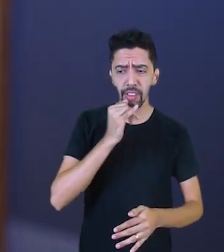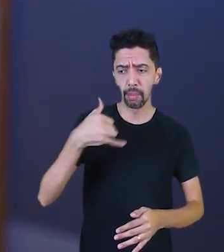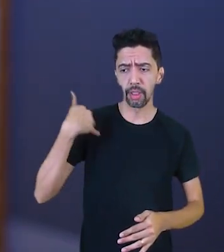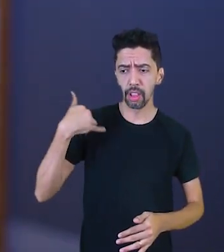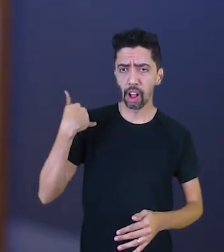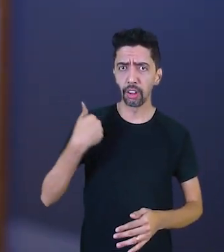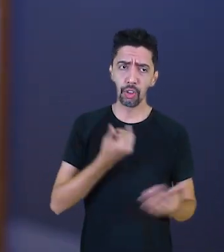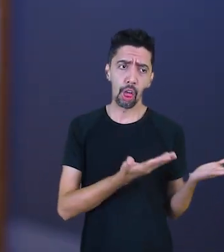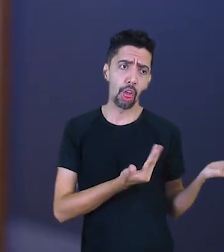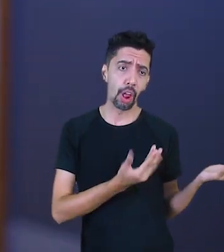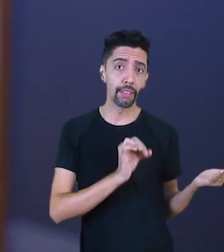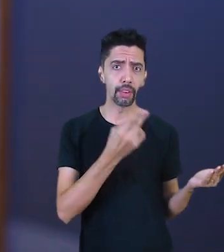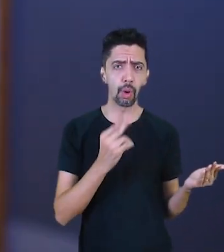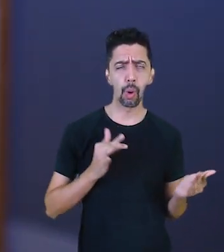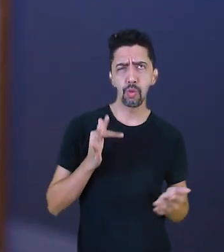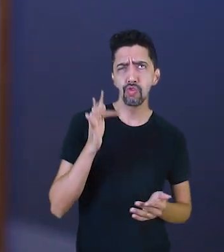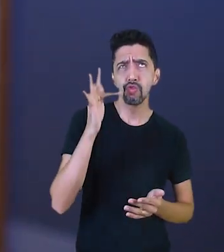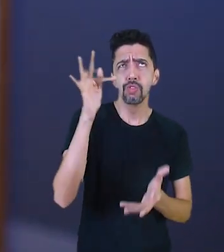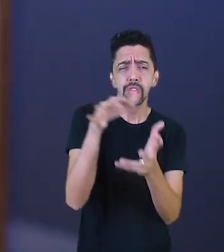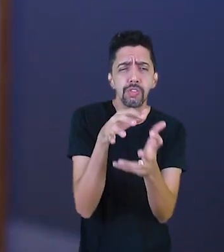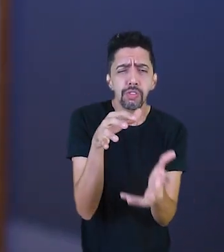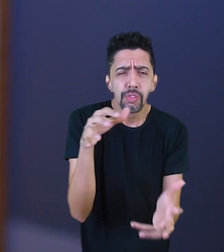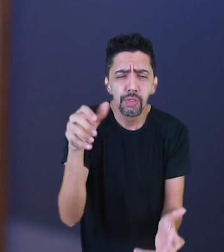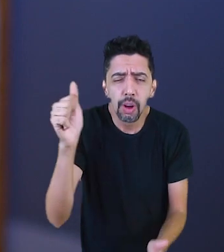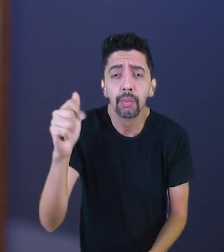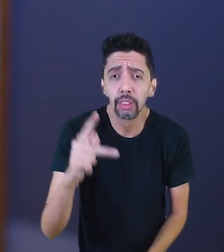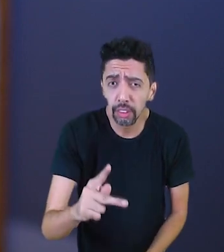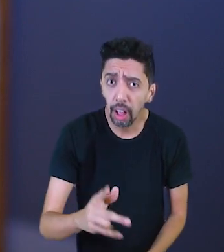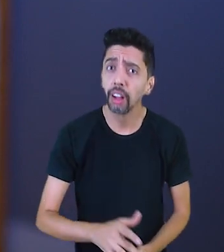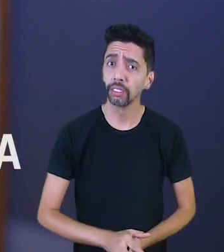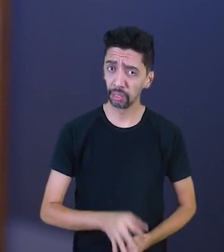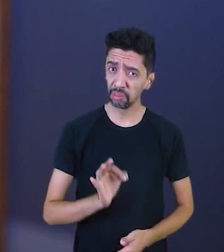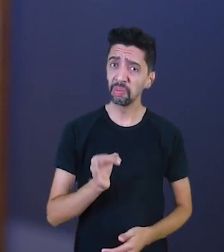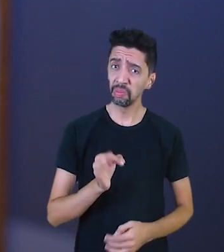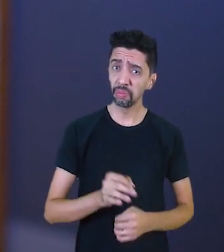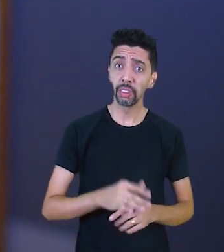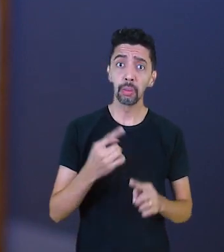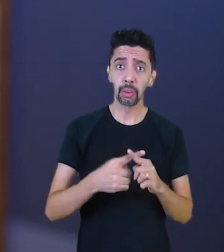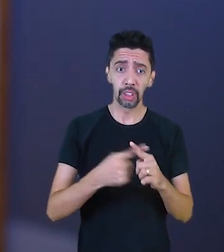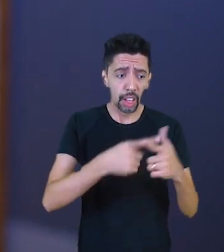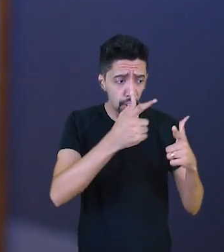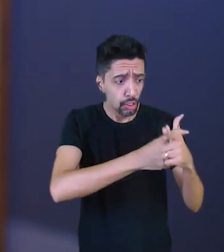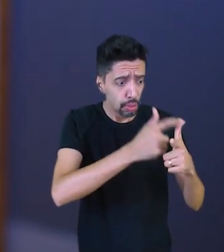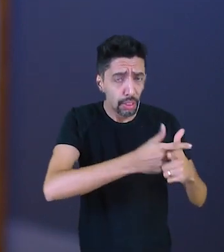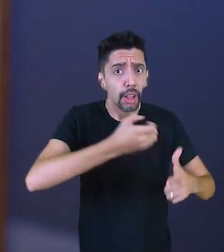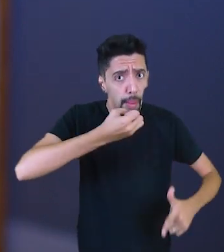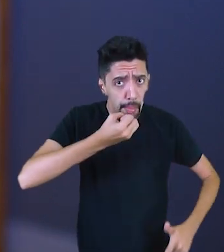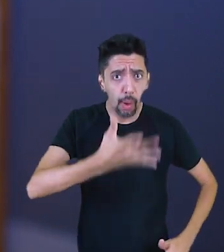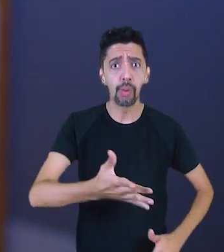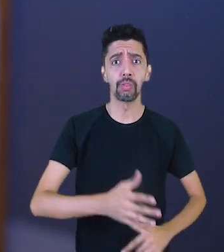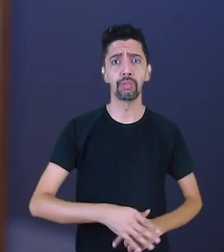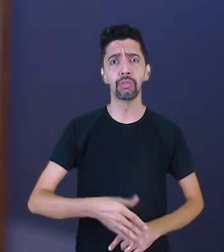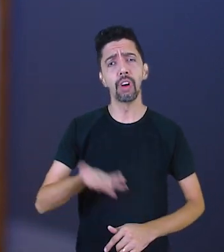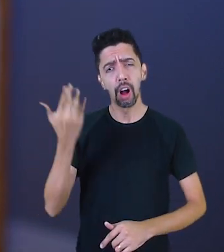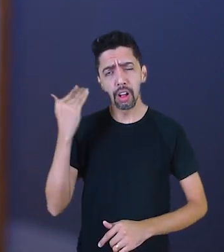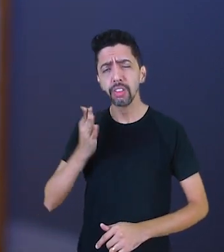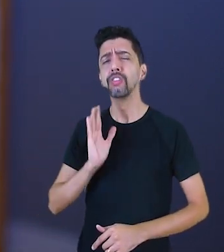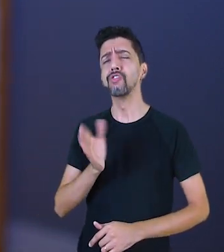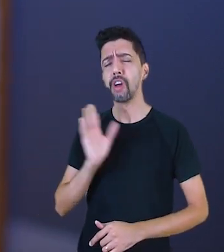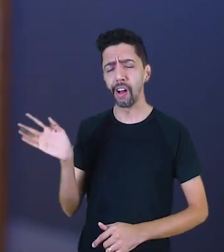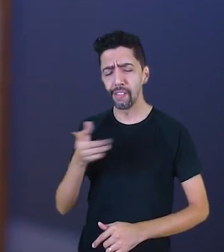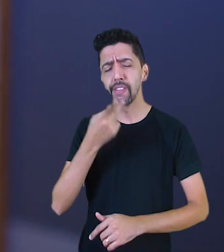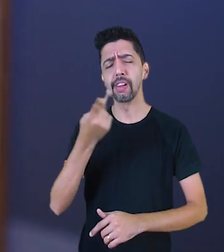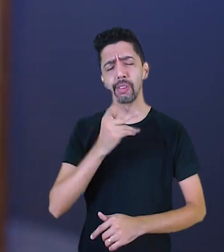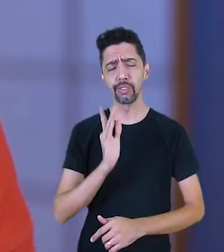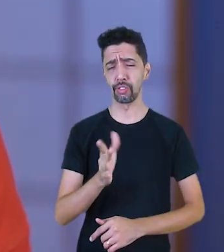até mesmo quando estiver lá aposentado. Porque a dívida é uma dádiva, eu já falei isso aqui nesse canal,